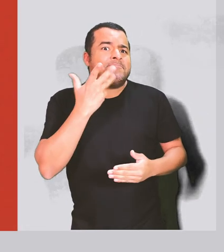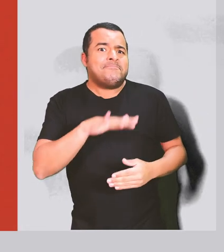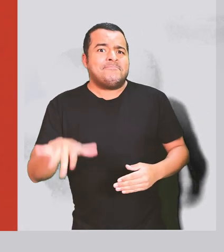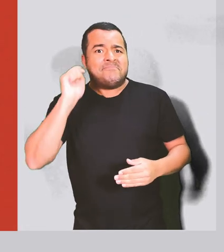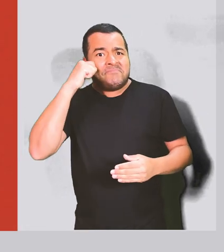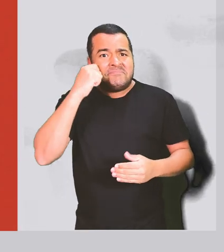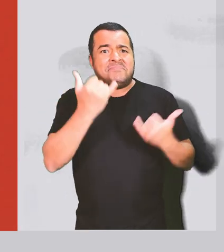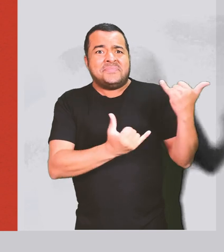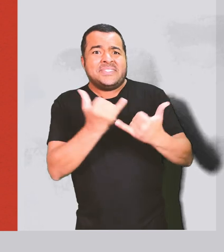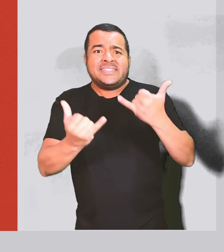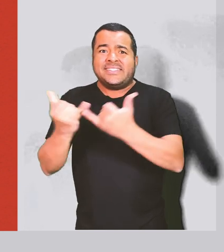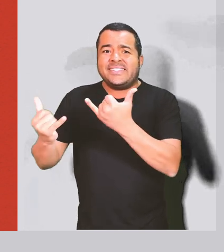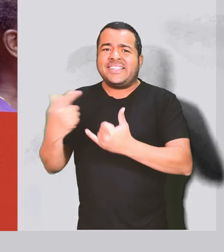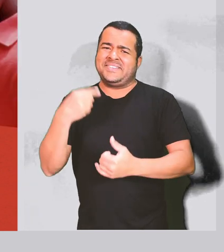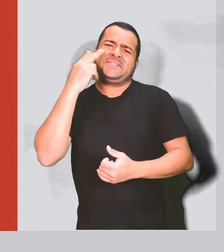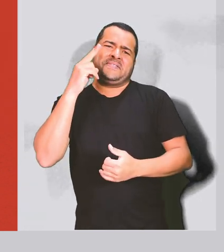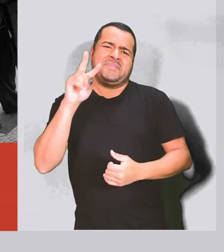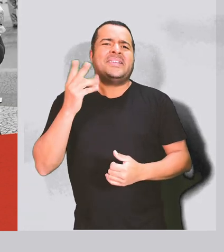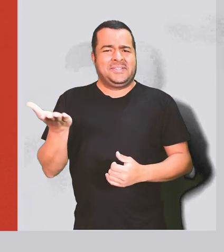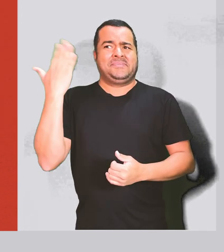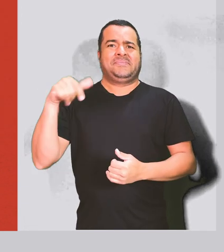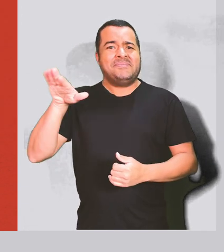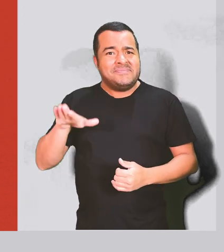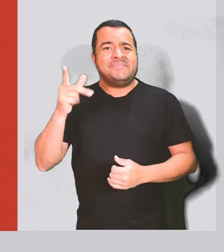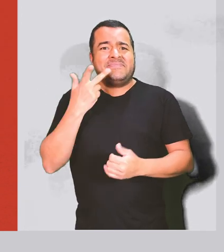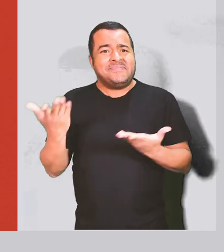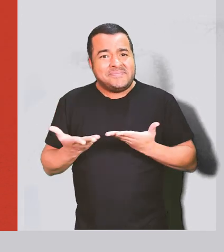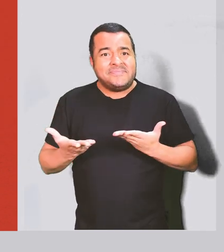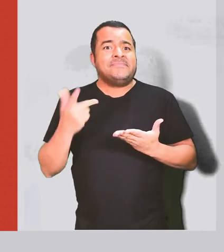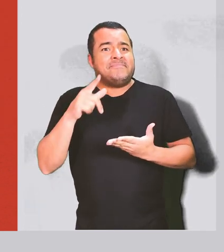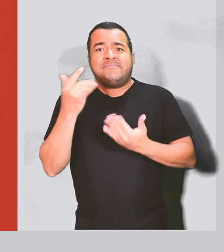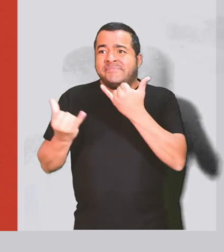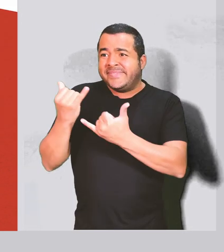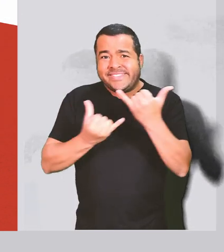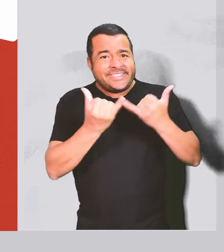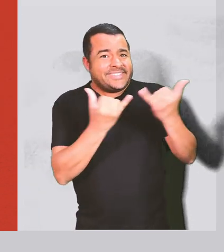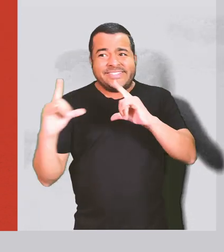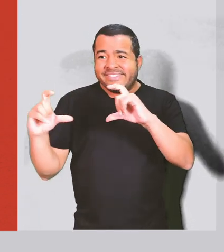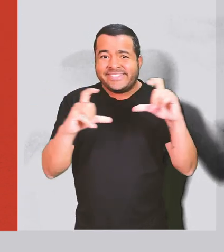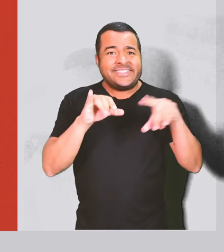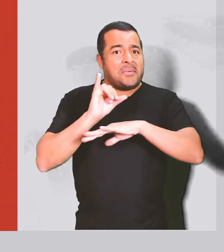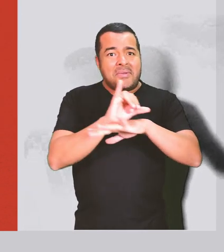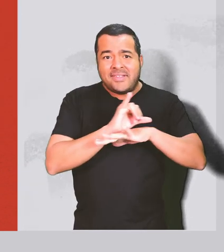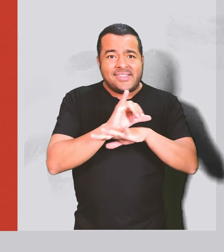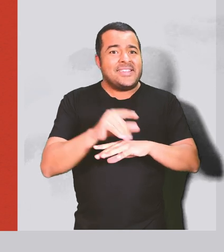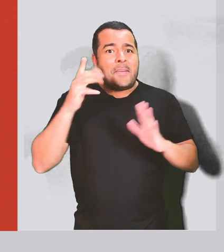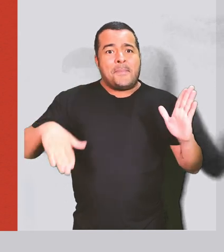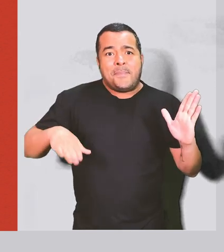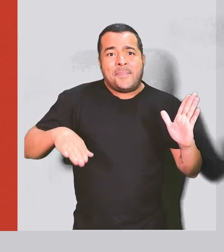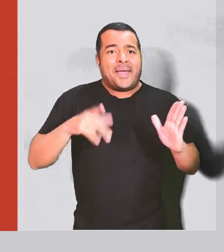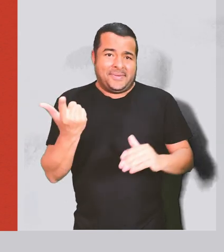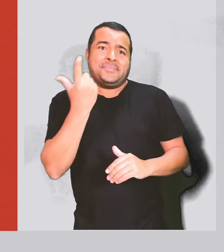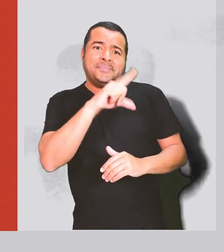muitas imagens de crianças negras brincando. Eu lembrei da minha infância, inventando brincadeiras pelas ruas de Paquetá e explorando as praias pela